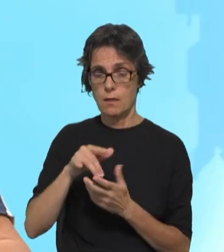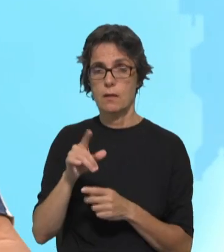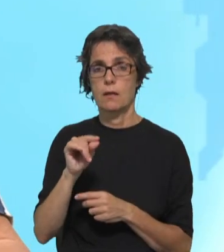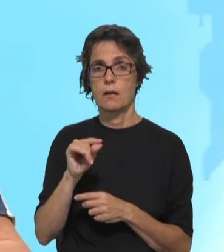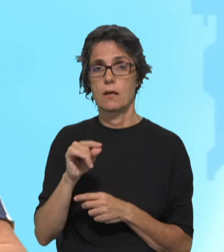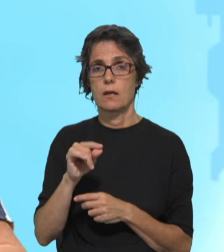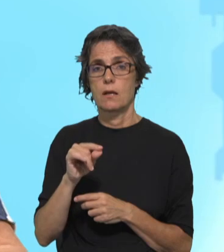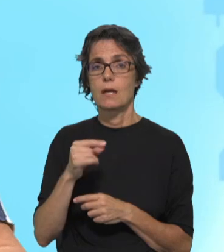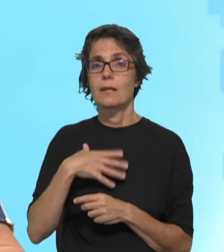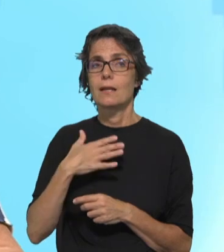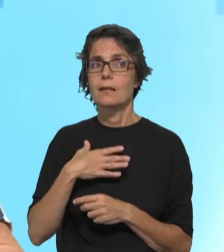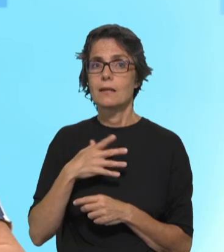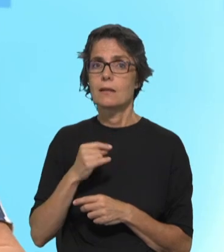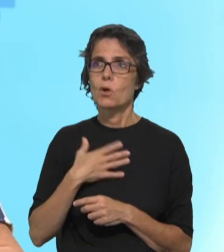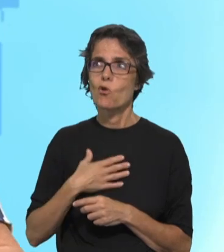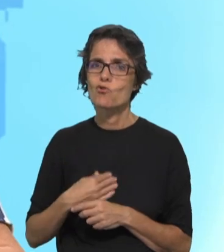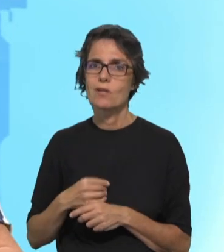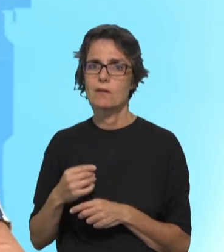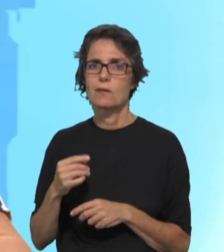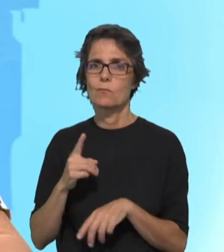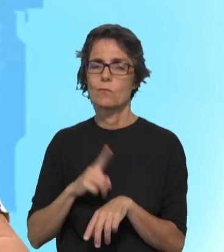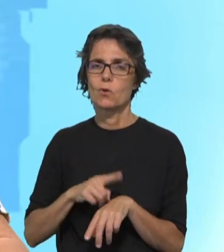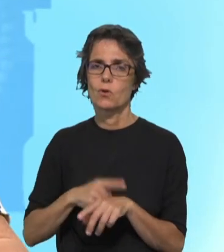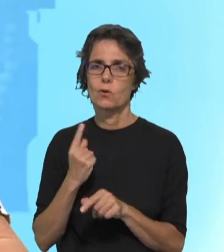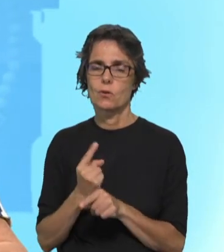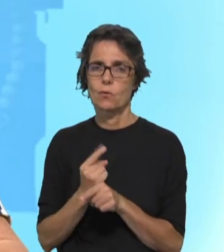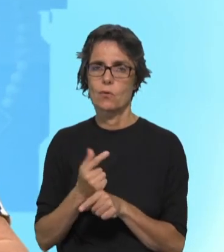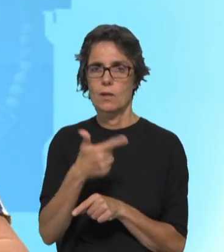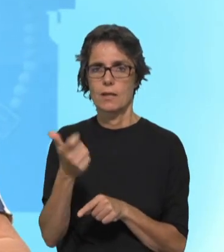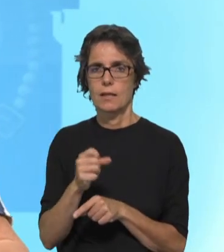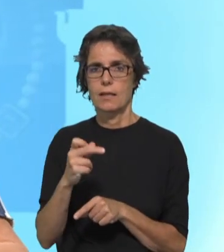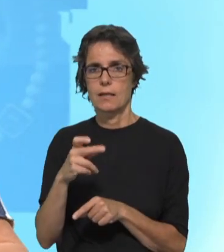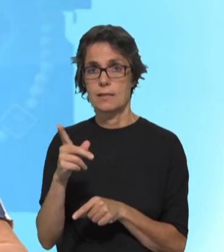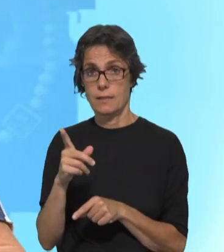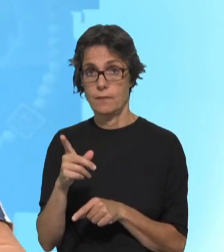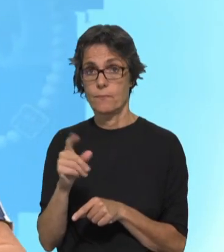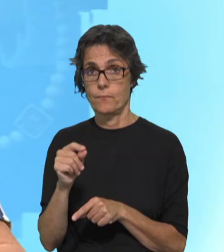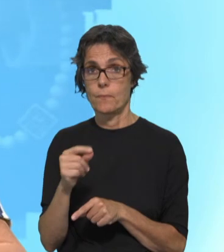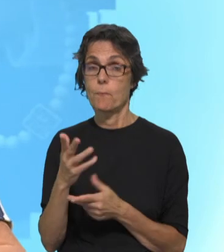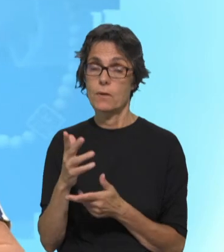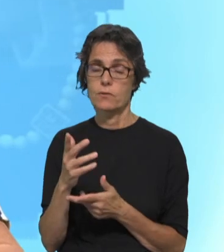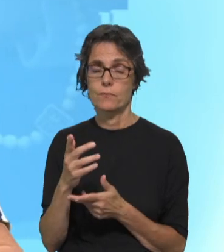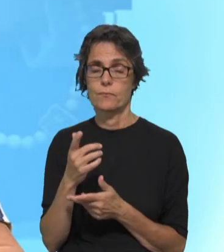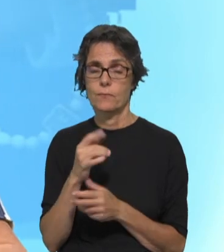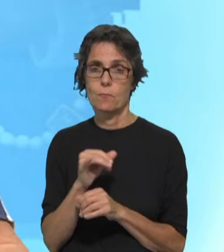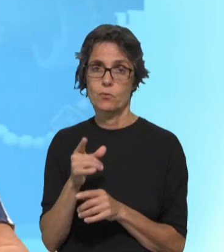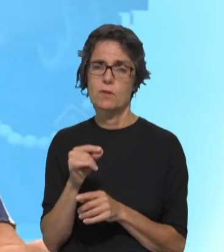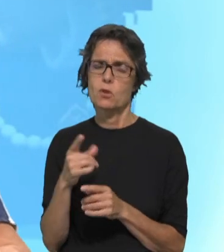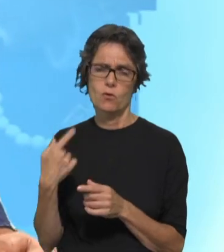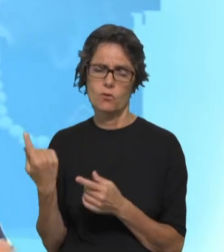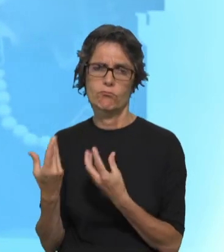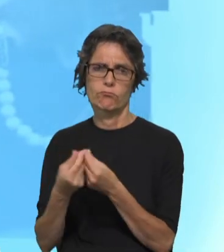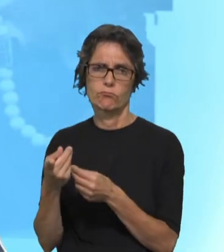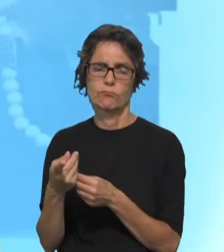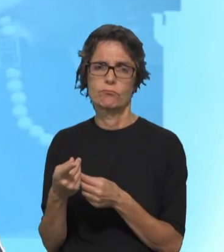coincidir nas horas com o encontro de TZ, que vai haver, mas estaremos em comunhão com eles. E